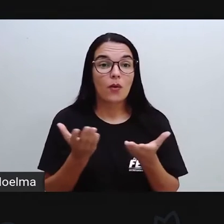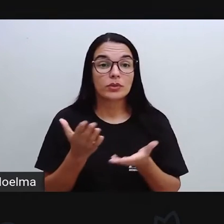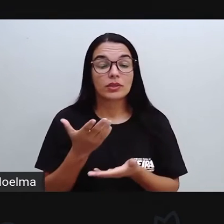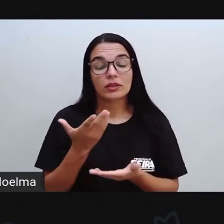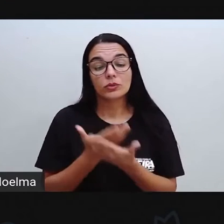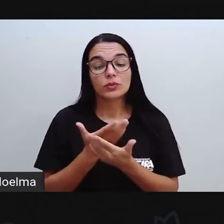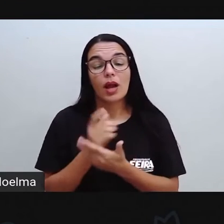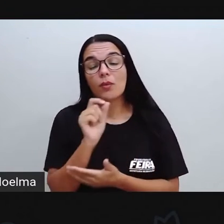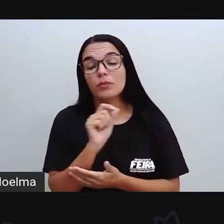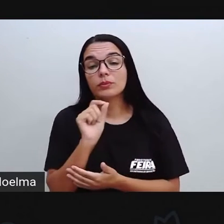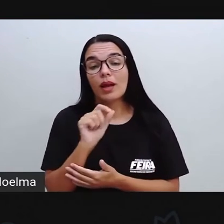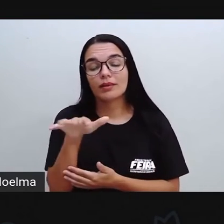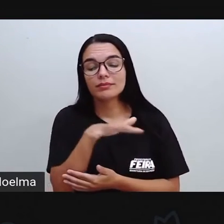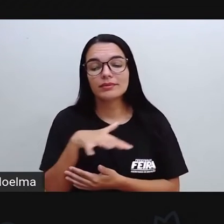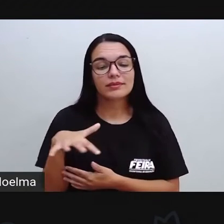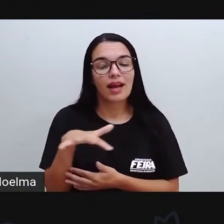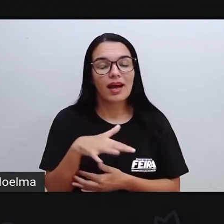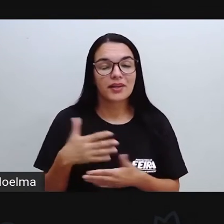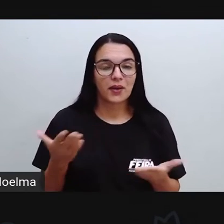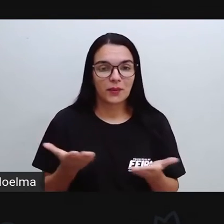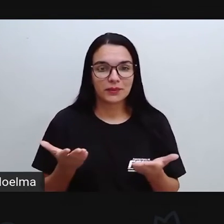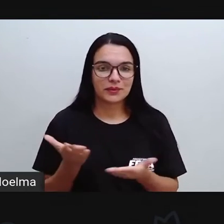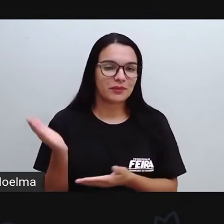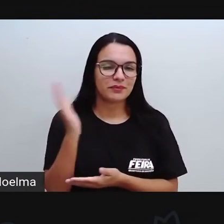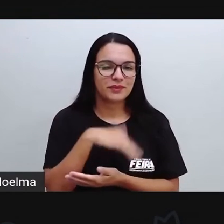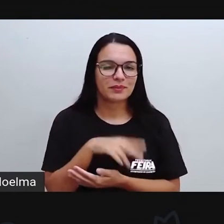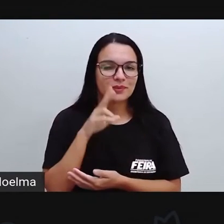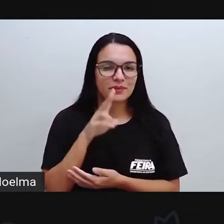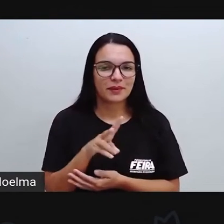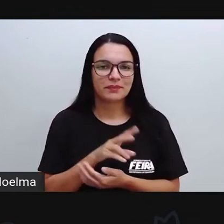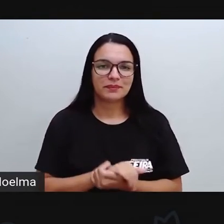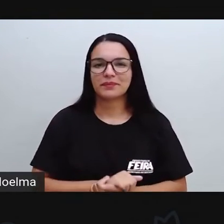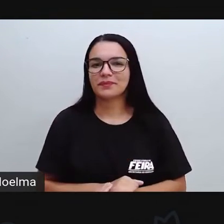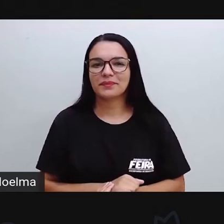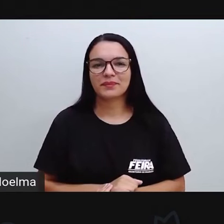estudaremos na videoaula de hoje. Vamos lá, ver?